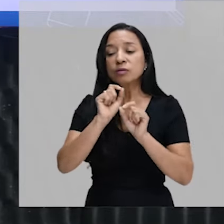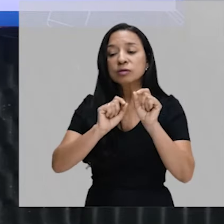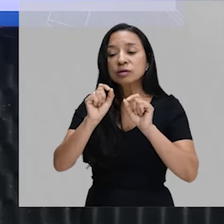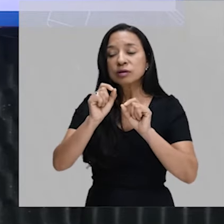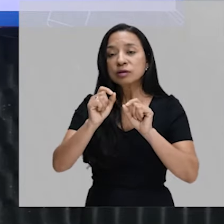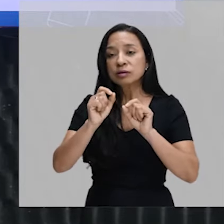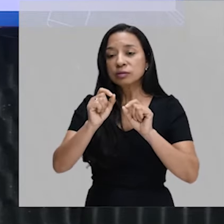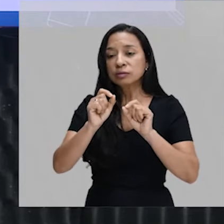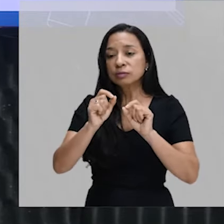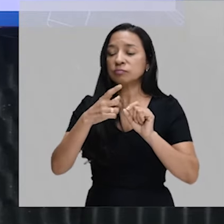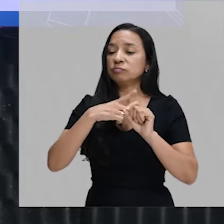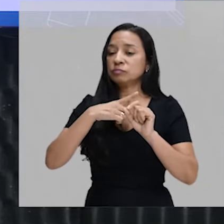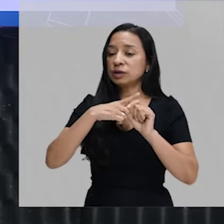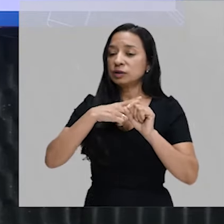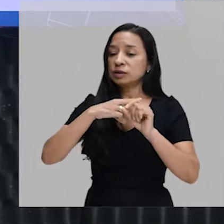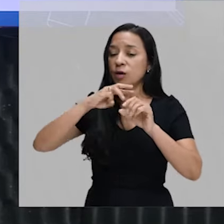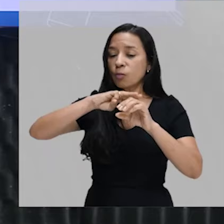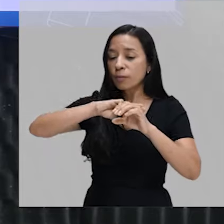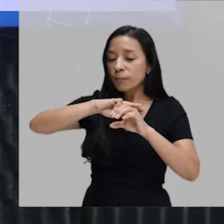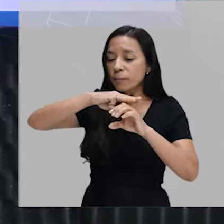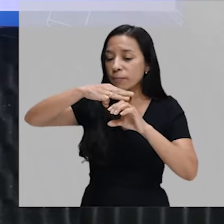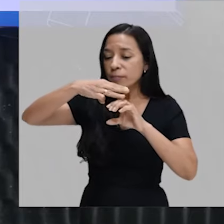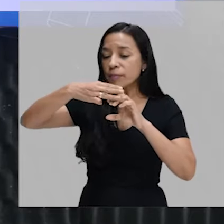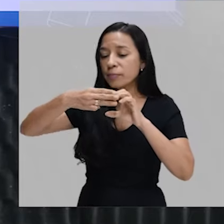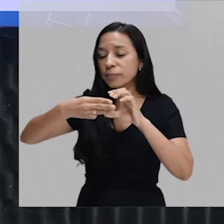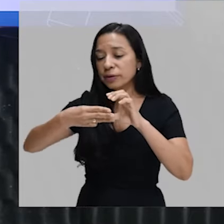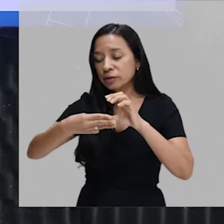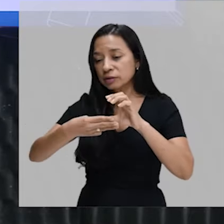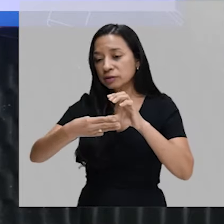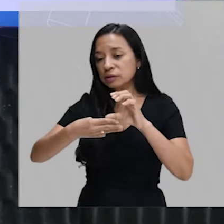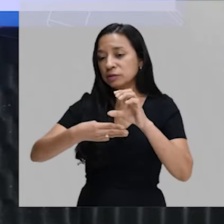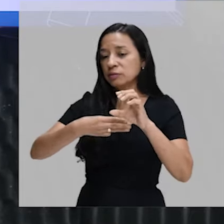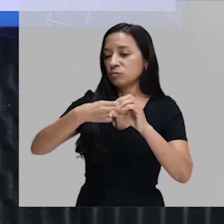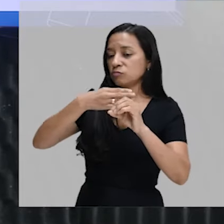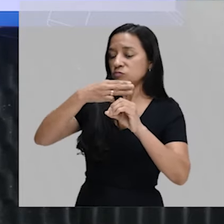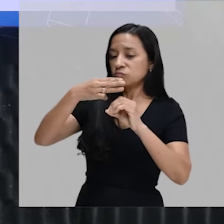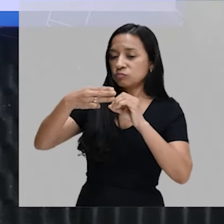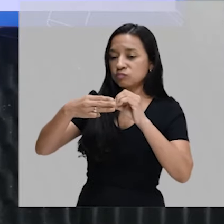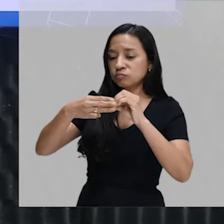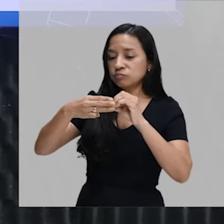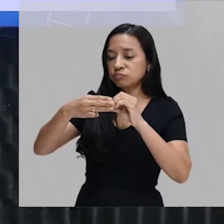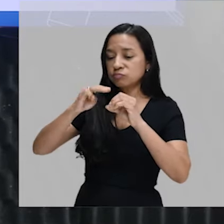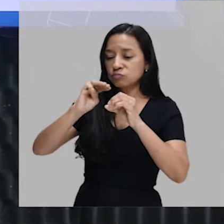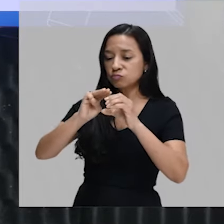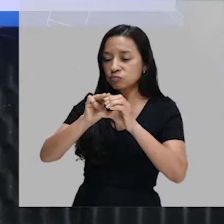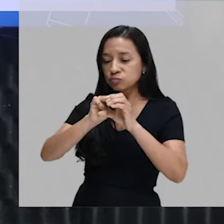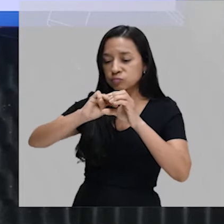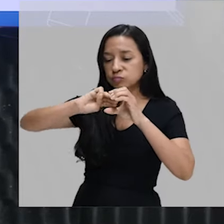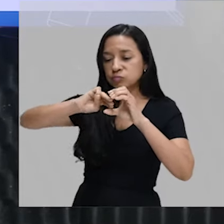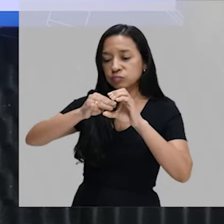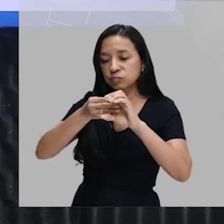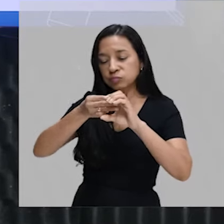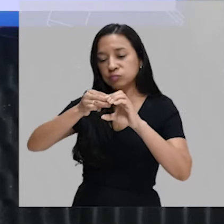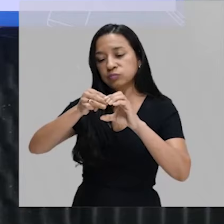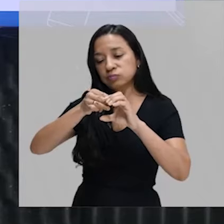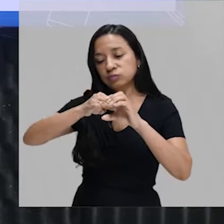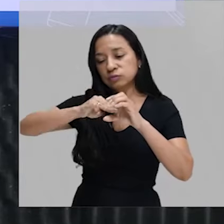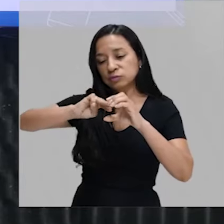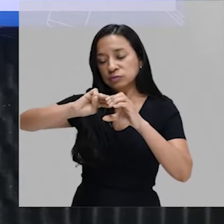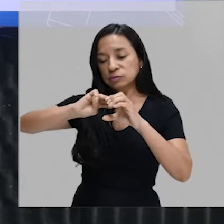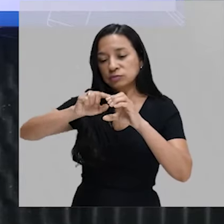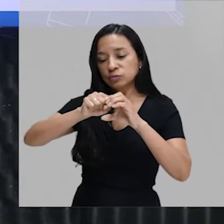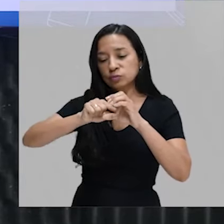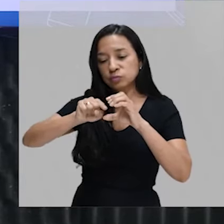presença de uma membrana que vai estabelecer os limites do núcleo. A membrana nuclear, conhecida como